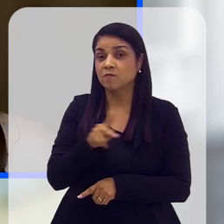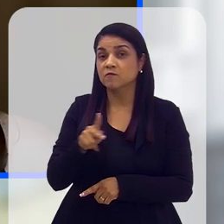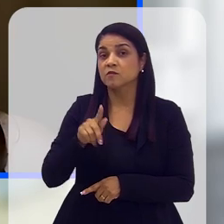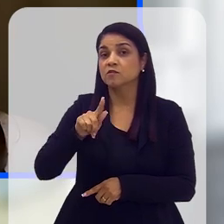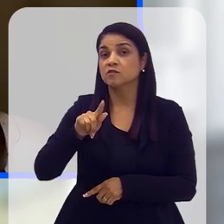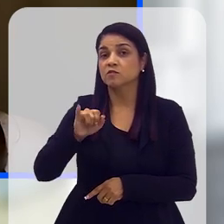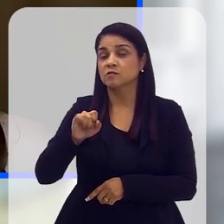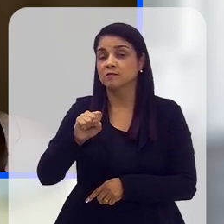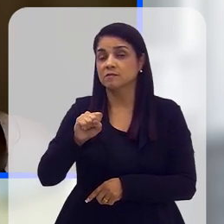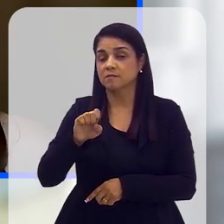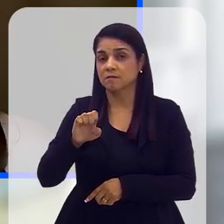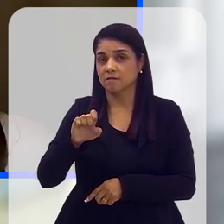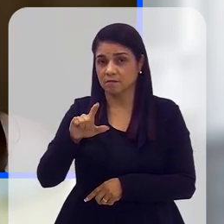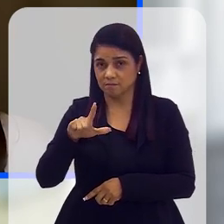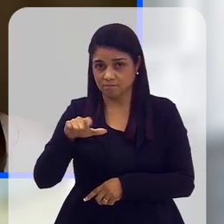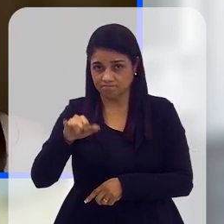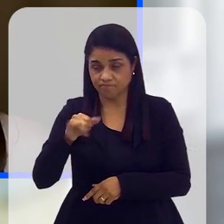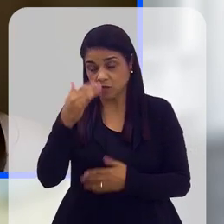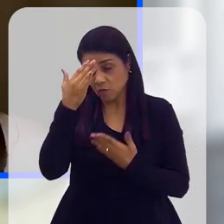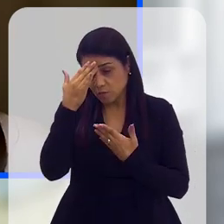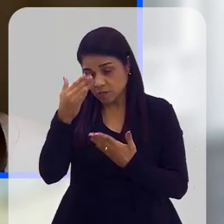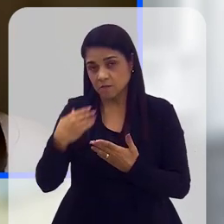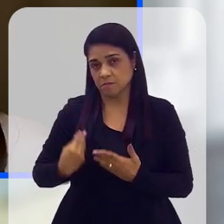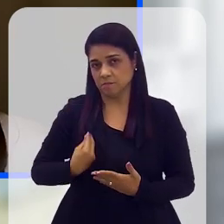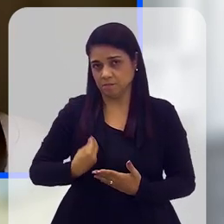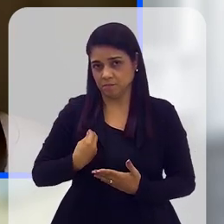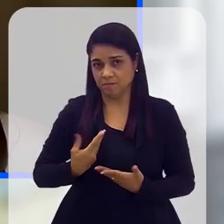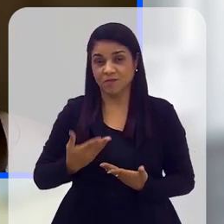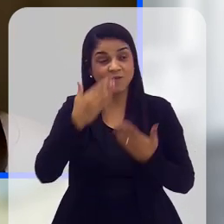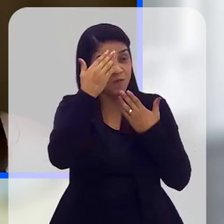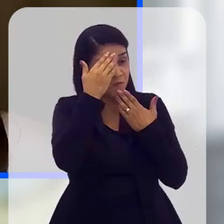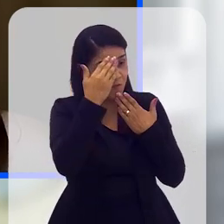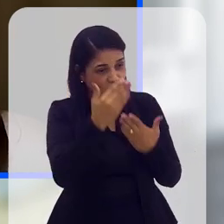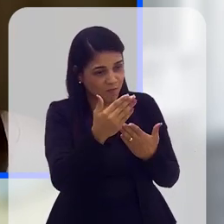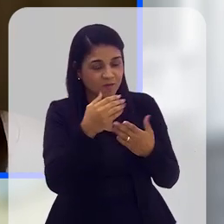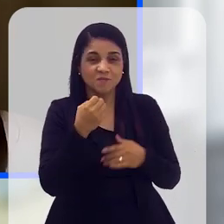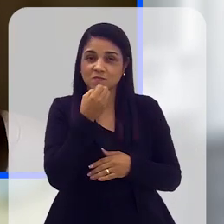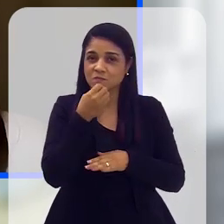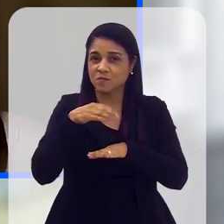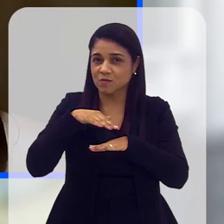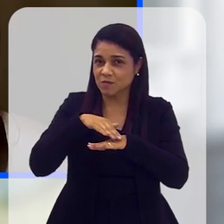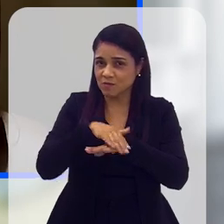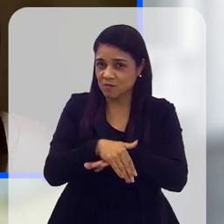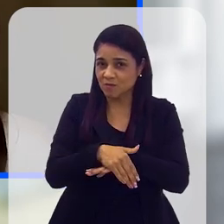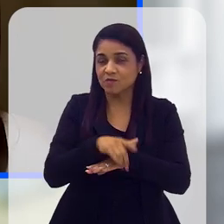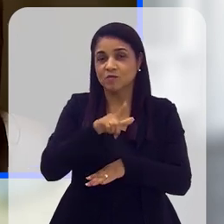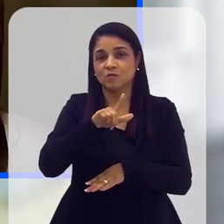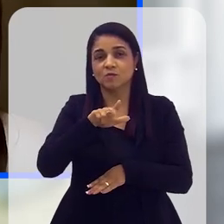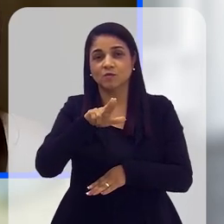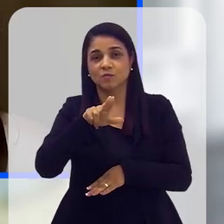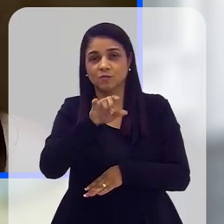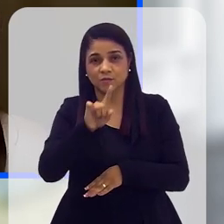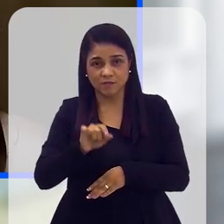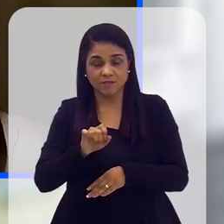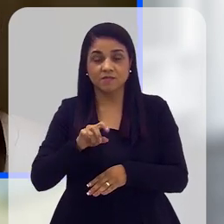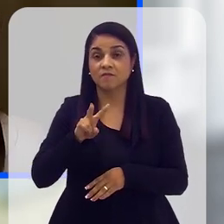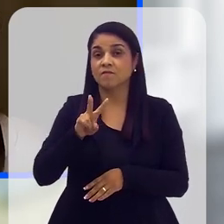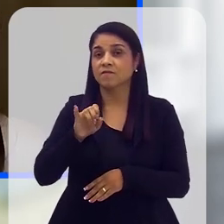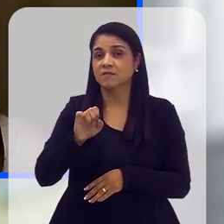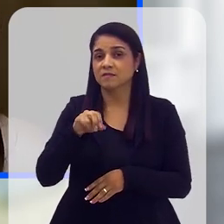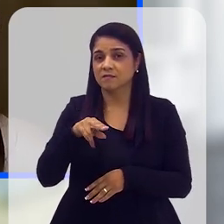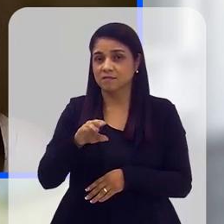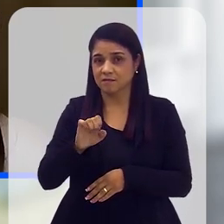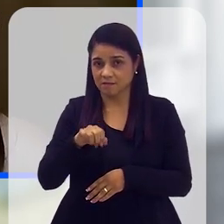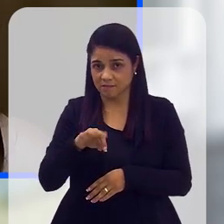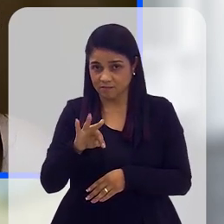professora Gisele. Professora, obrigado pela sua participação. Obrigada a vocês. Boa noite, Luiz. Boa noite, Vicente.